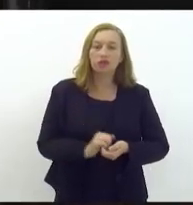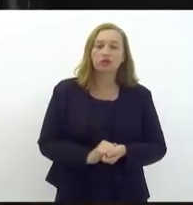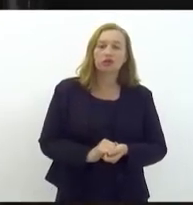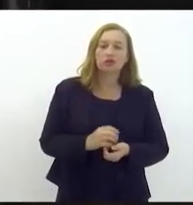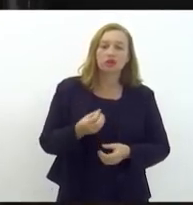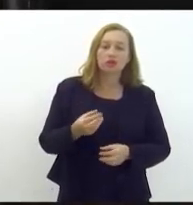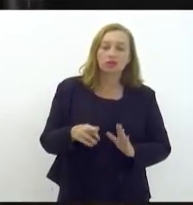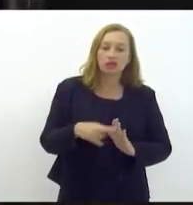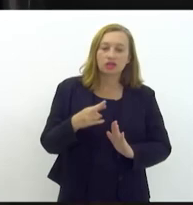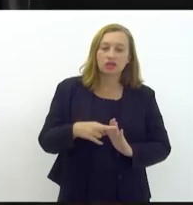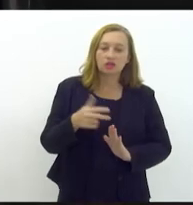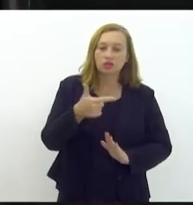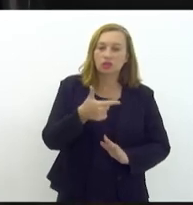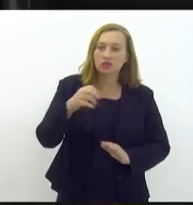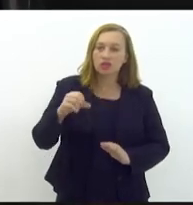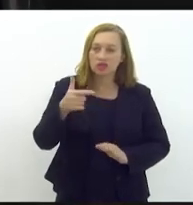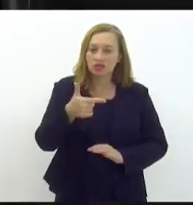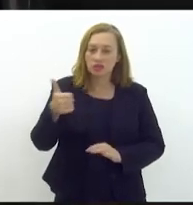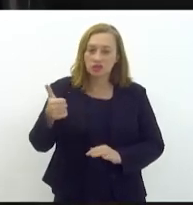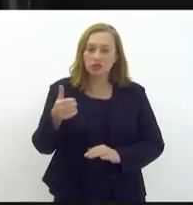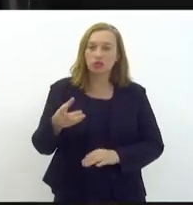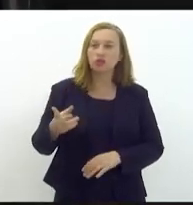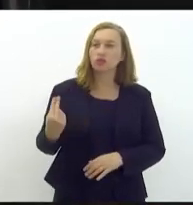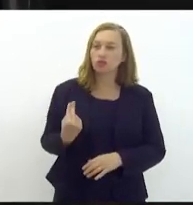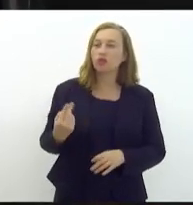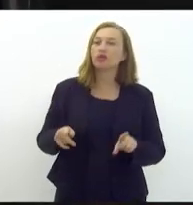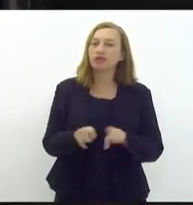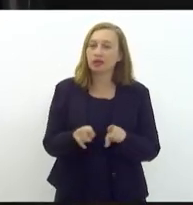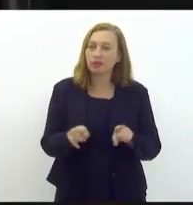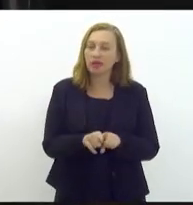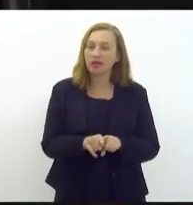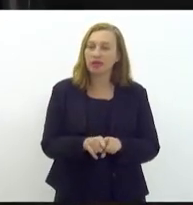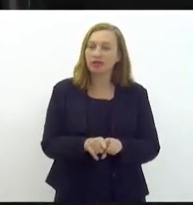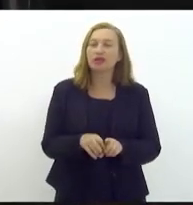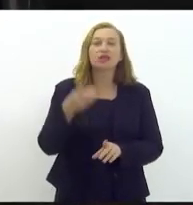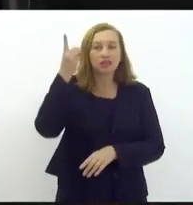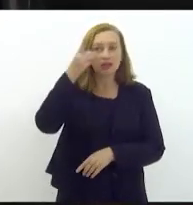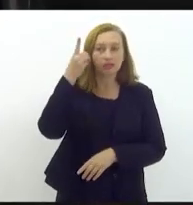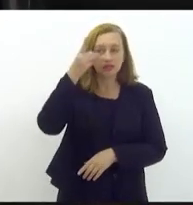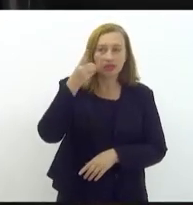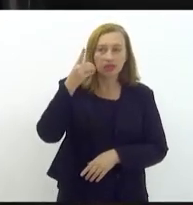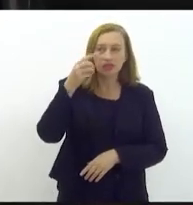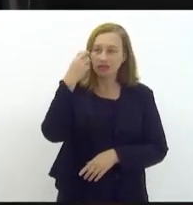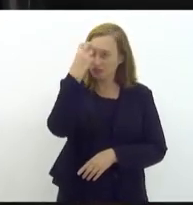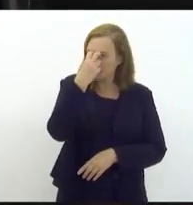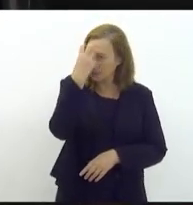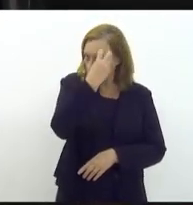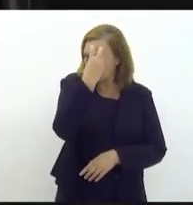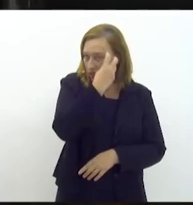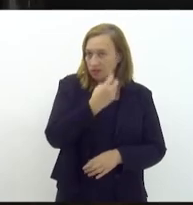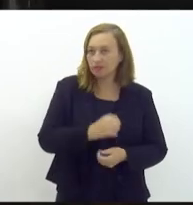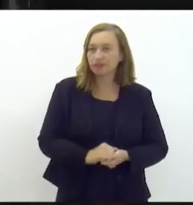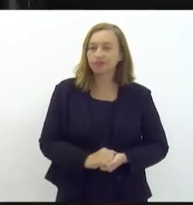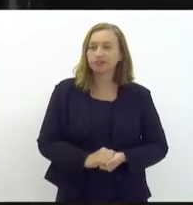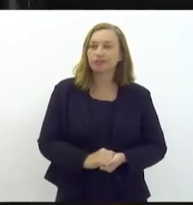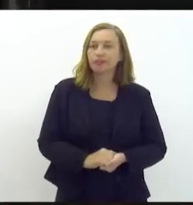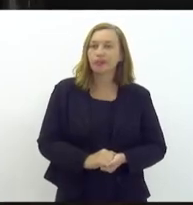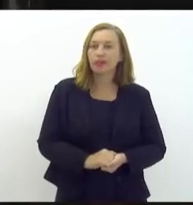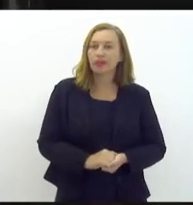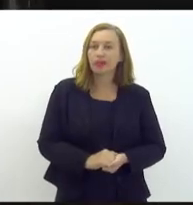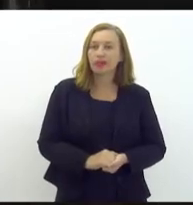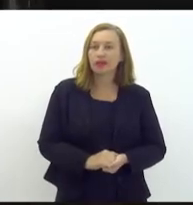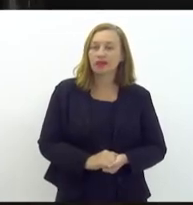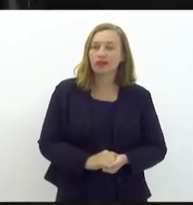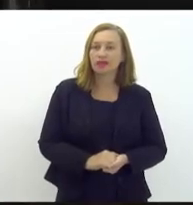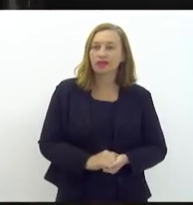resolução 201, a coautoria também da deputada Verônica Costa. O